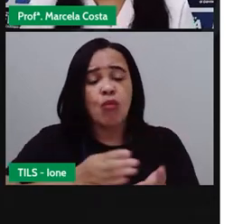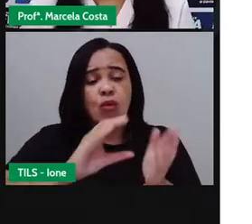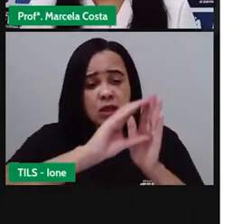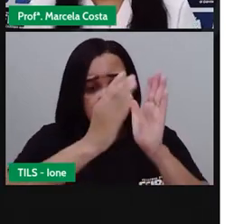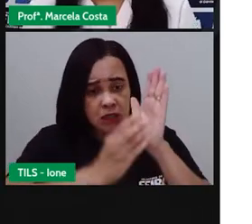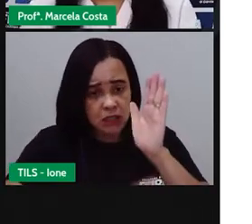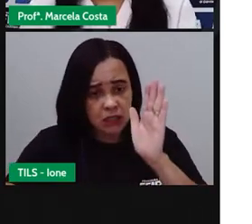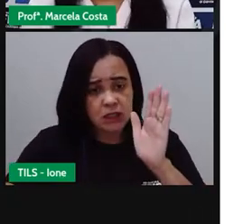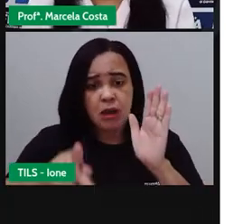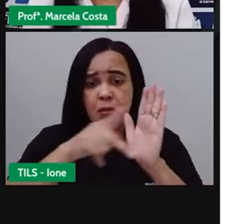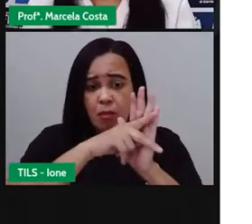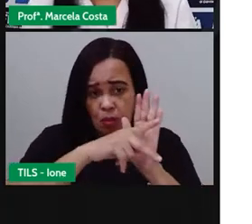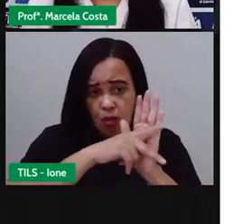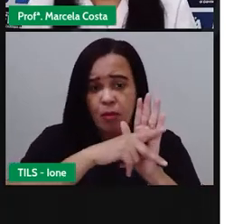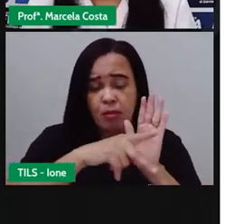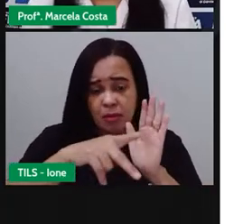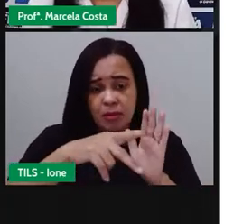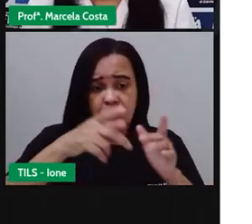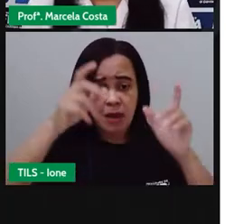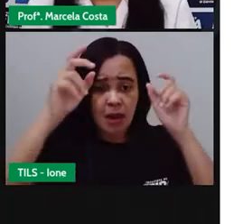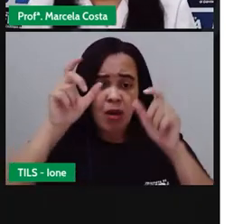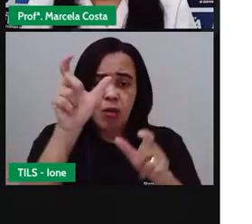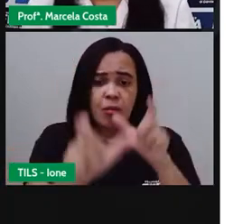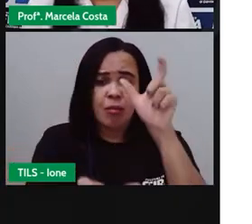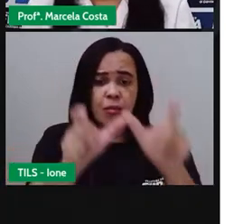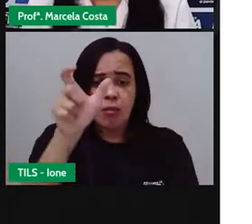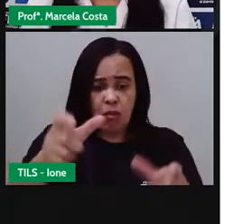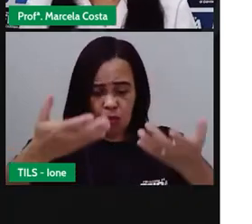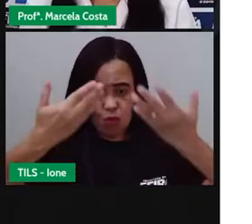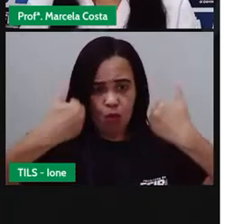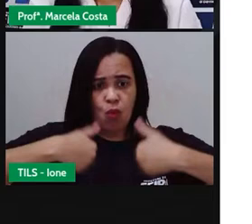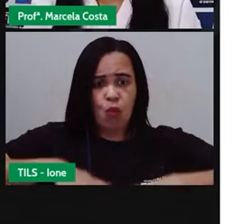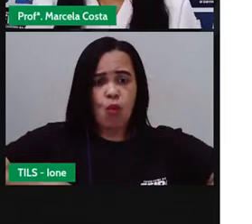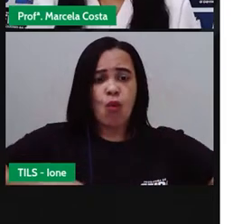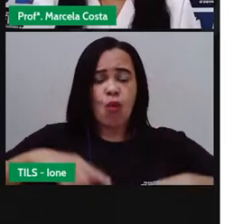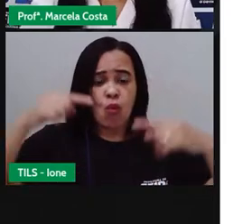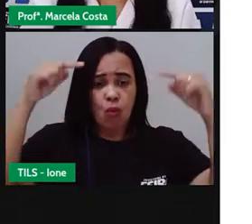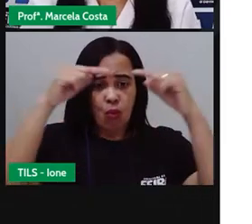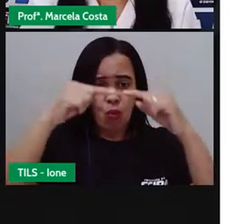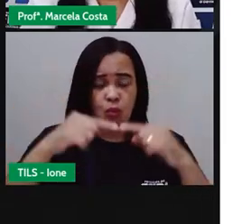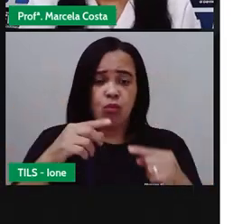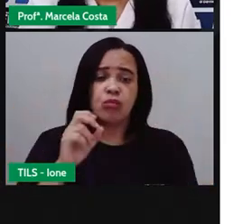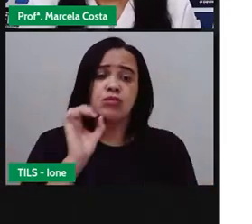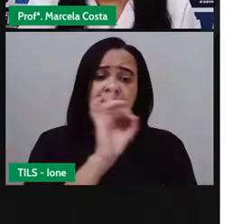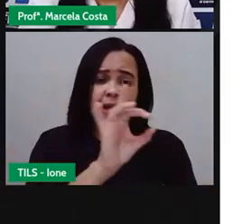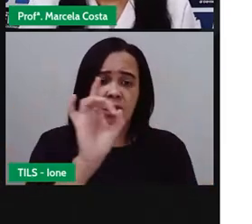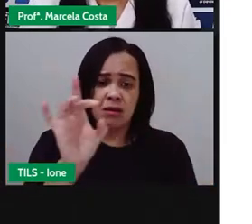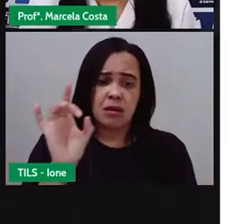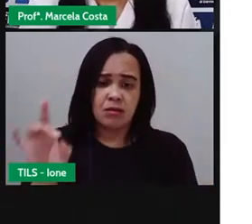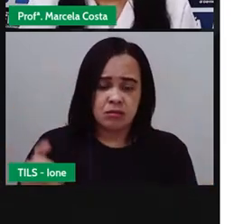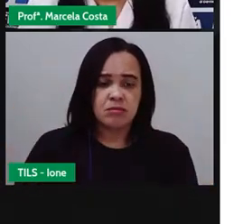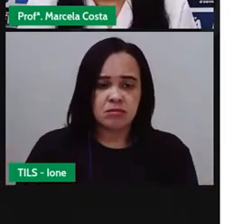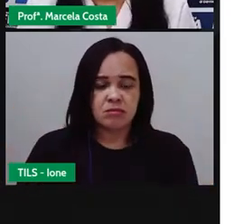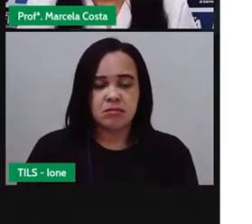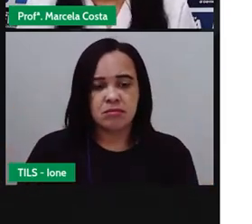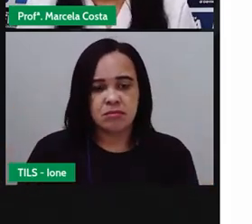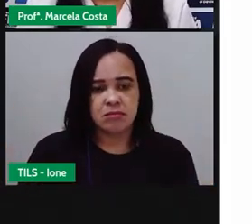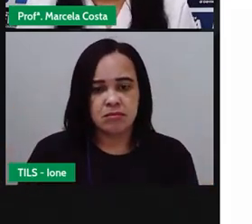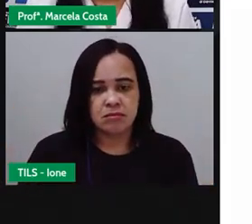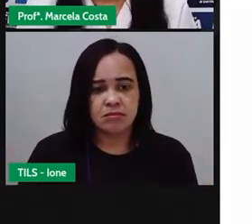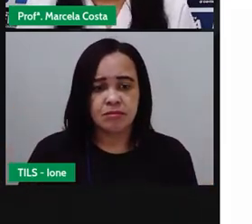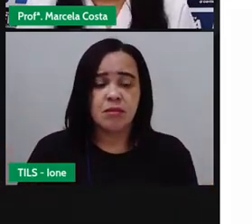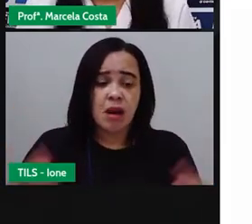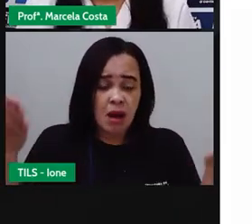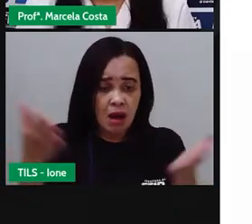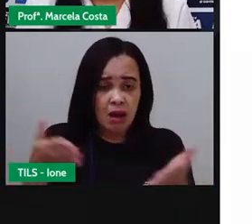das características físicas. Eu vou pedir agora pra que